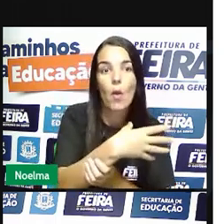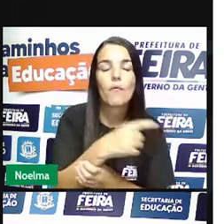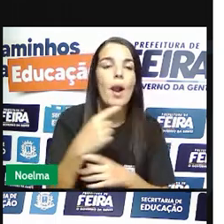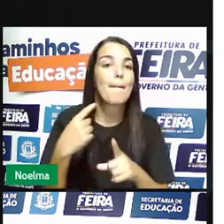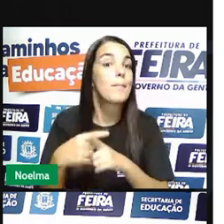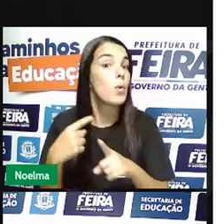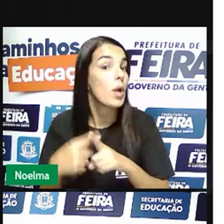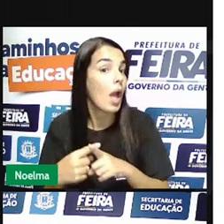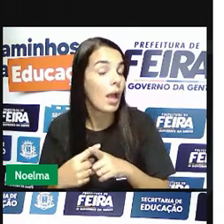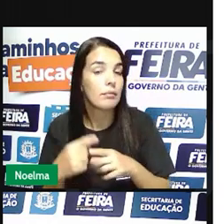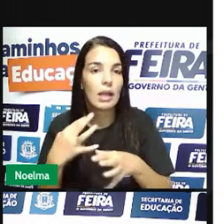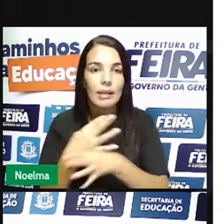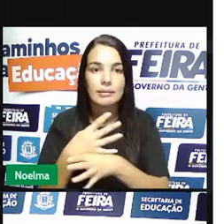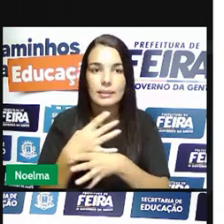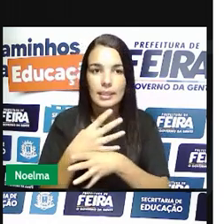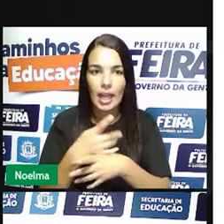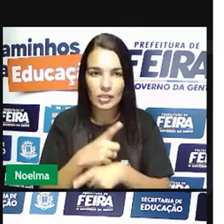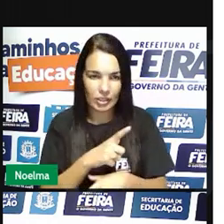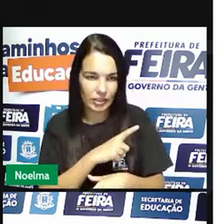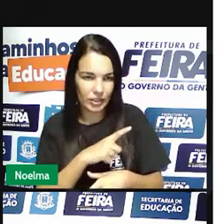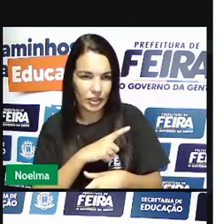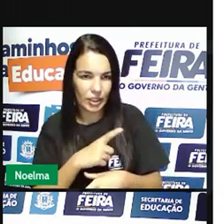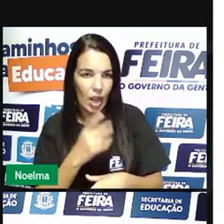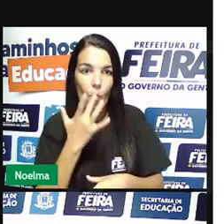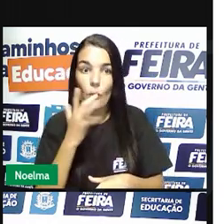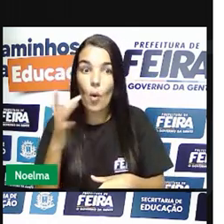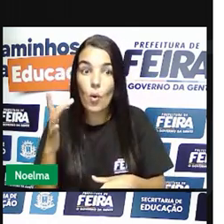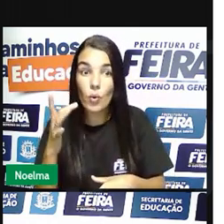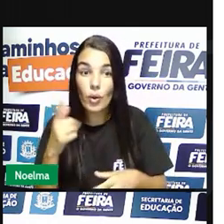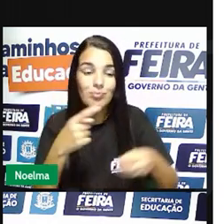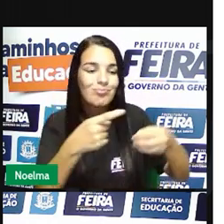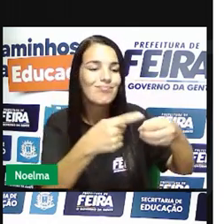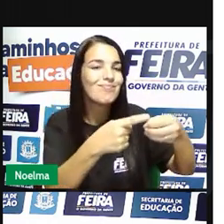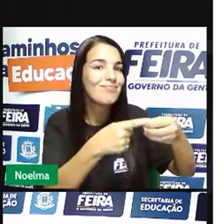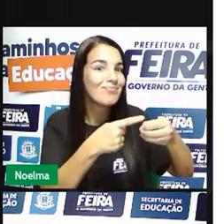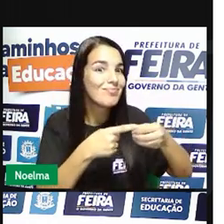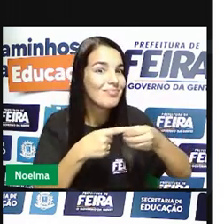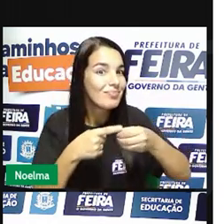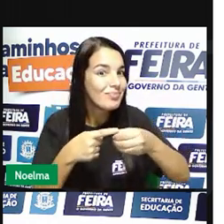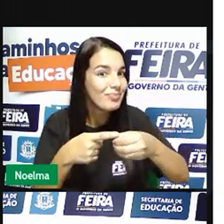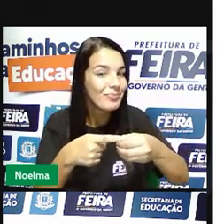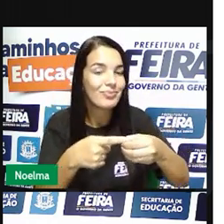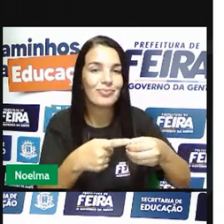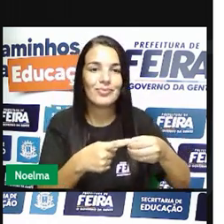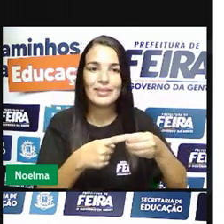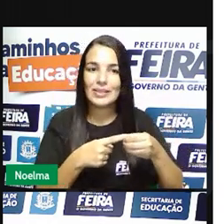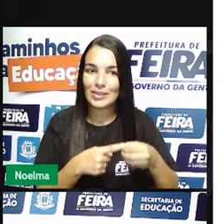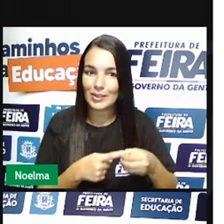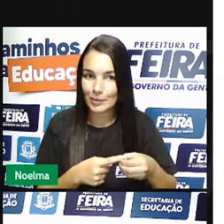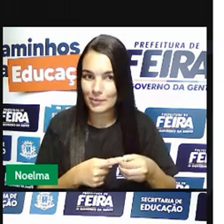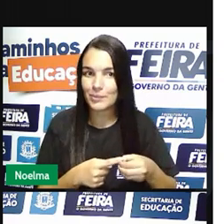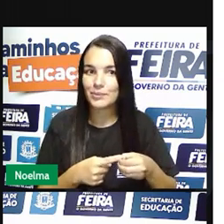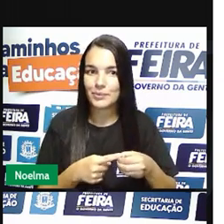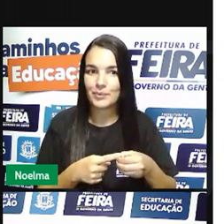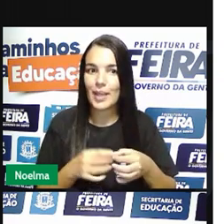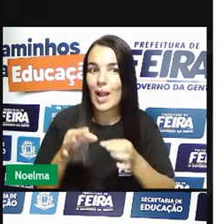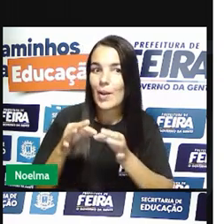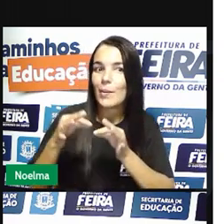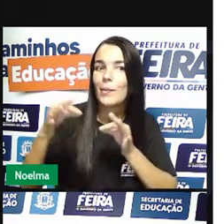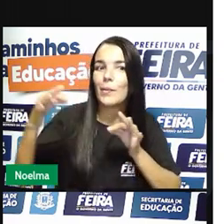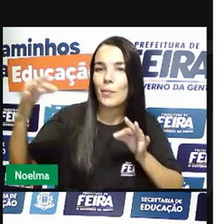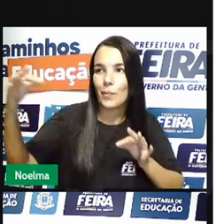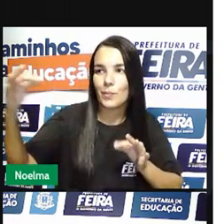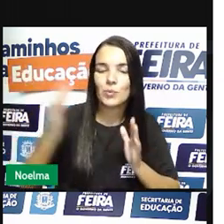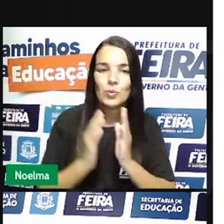onde se encontrou aí o ouro, né? Onde foram encontrados os ouros, essas cidades eram longe